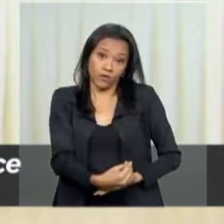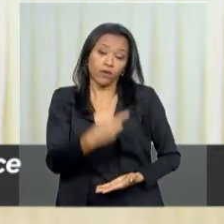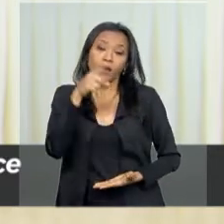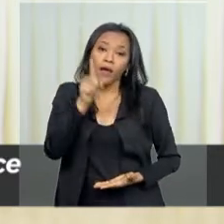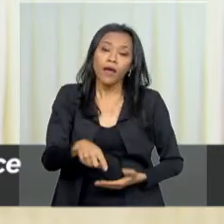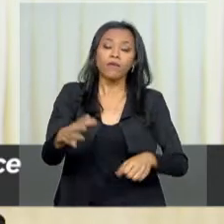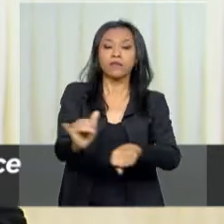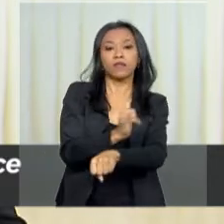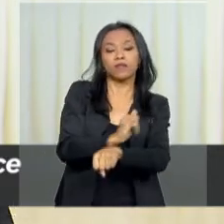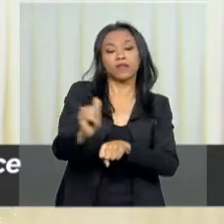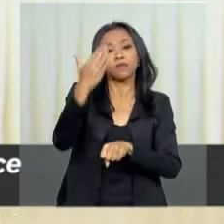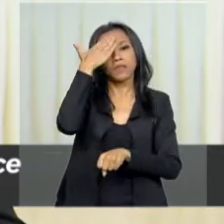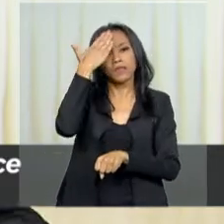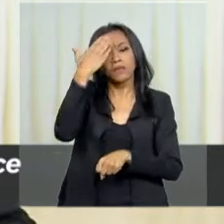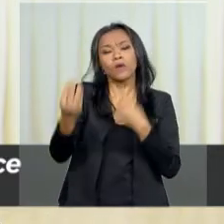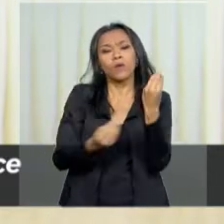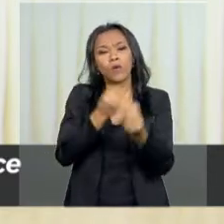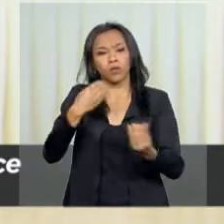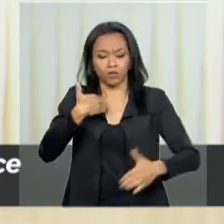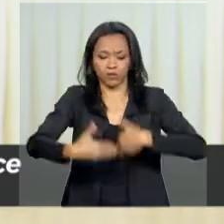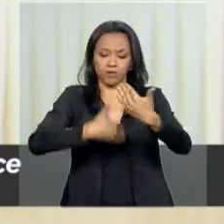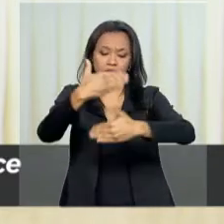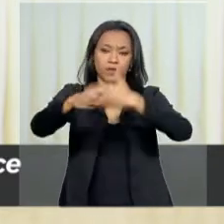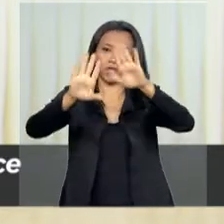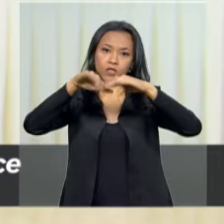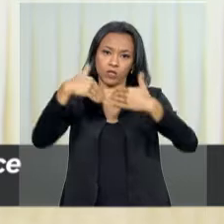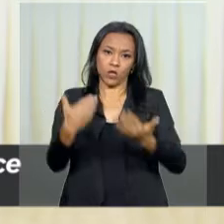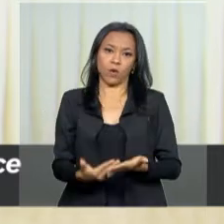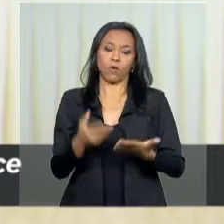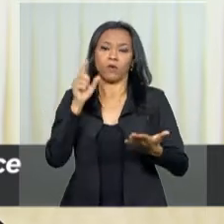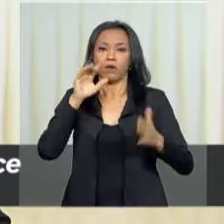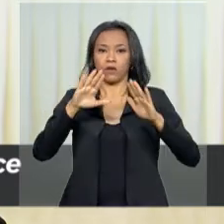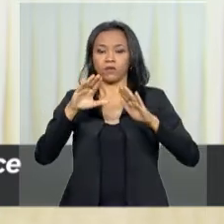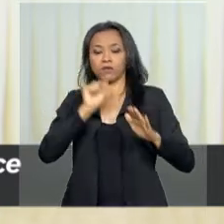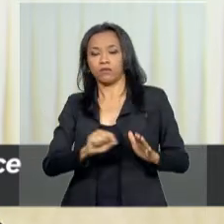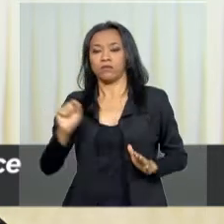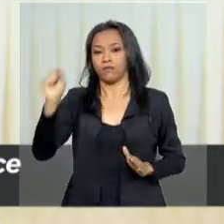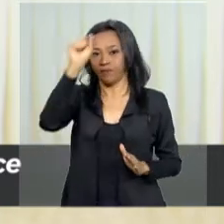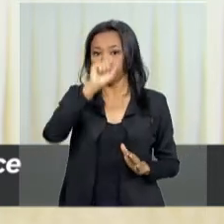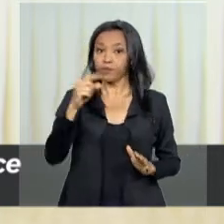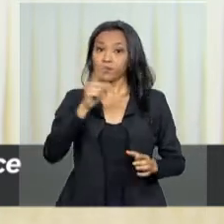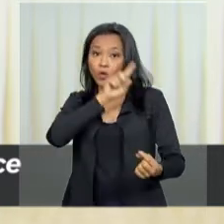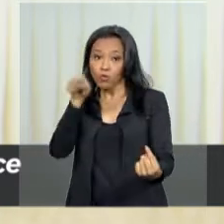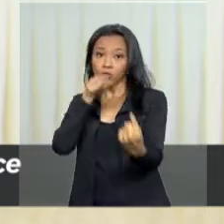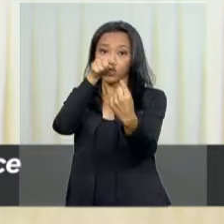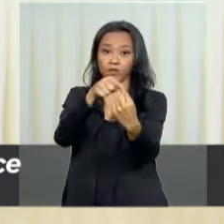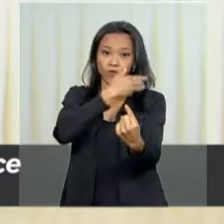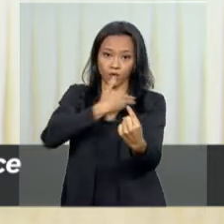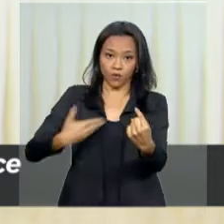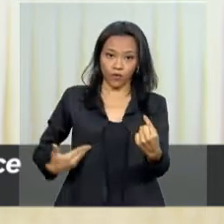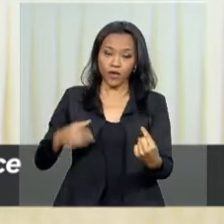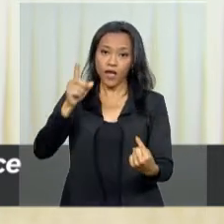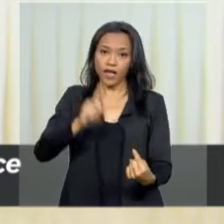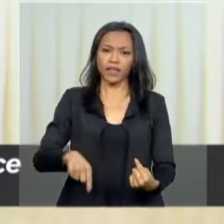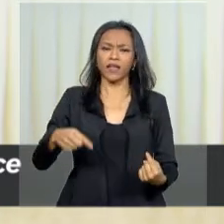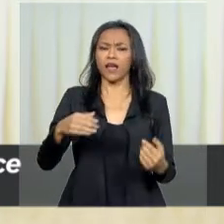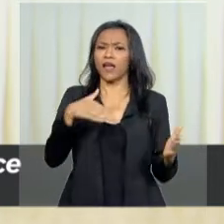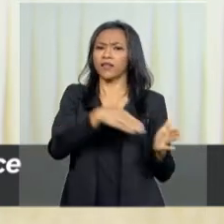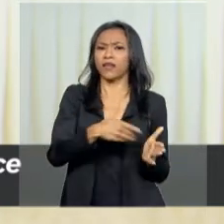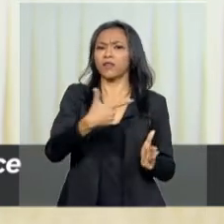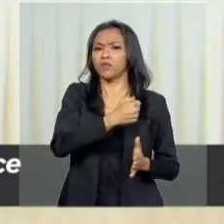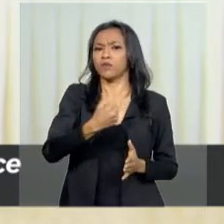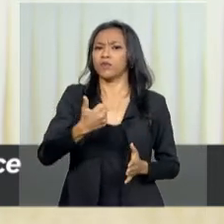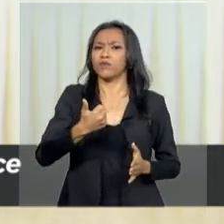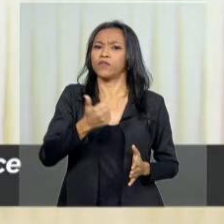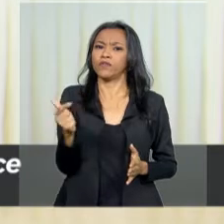como que está o desenvolvimento da educação de forma geral em todo o país. Por exemplo, a meta do Governo é que até 2022 o índice do IDEB